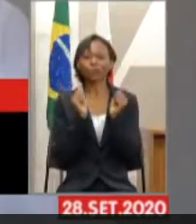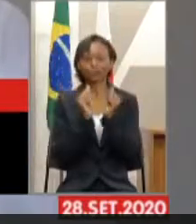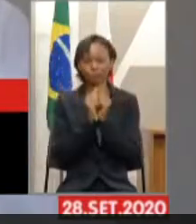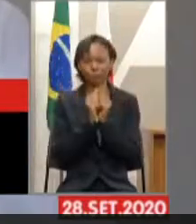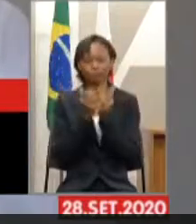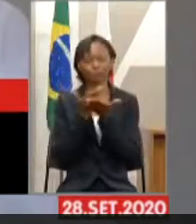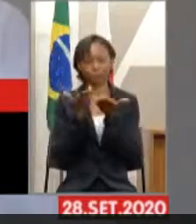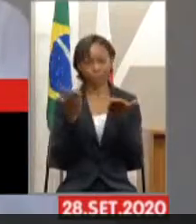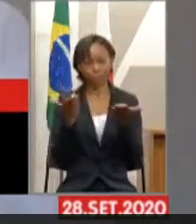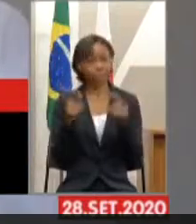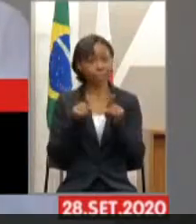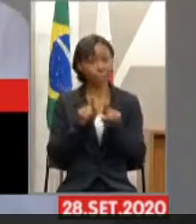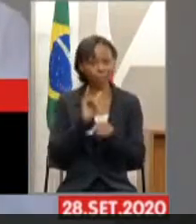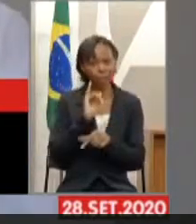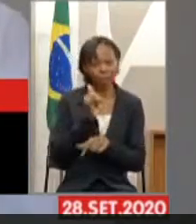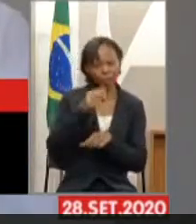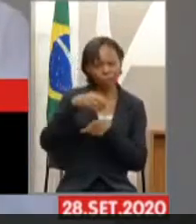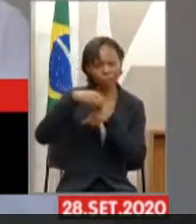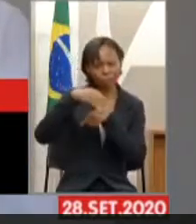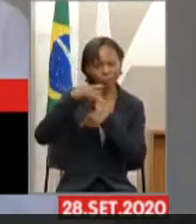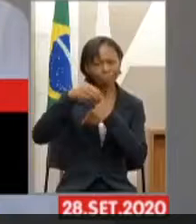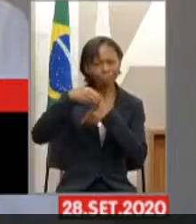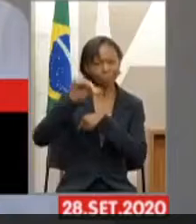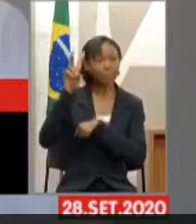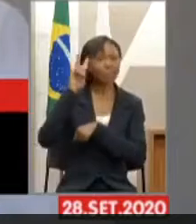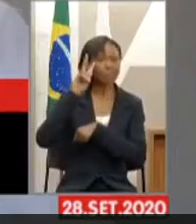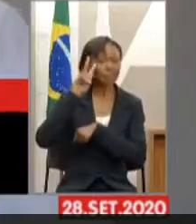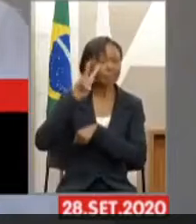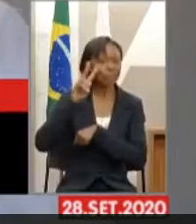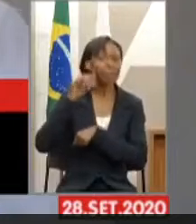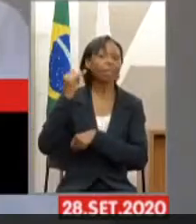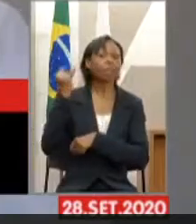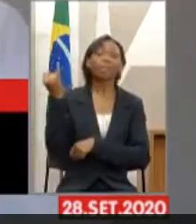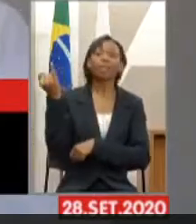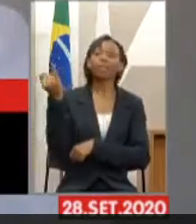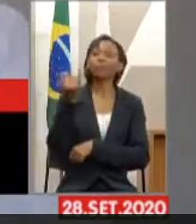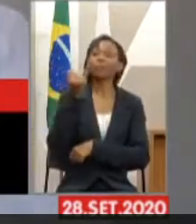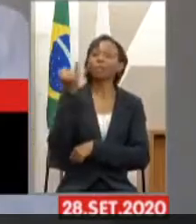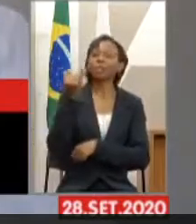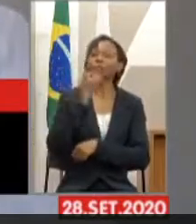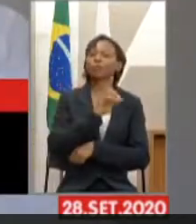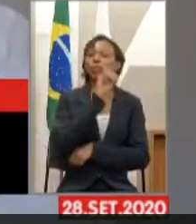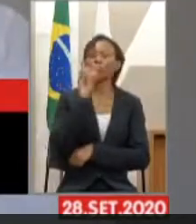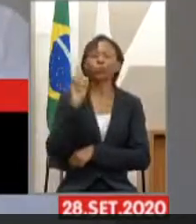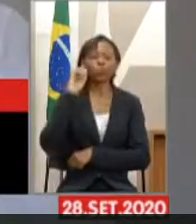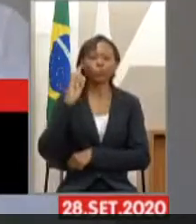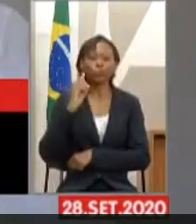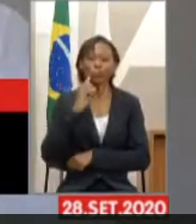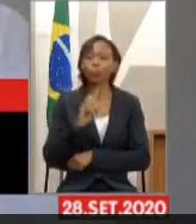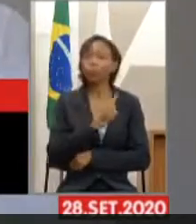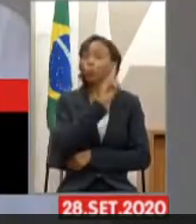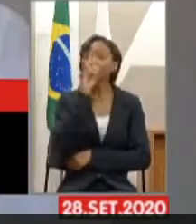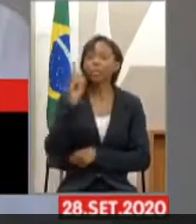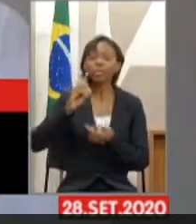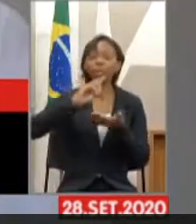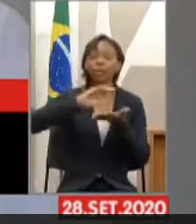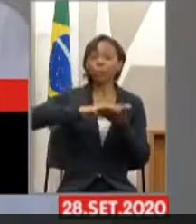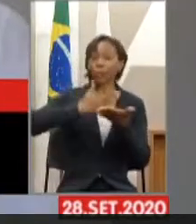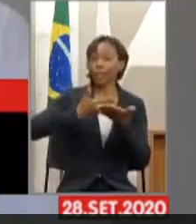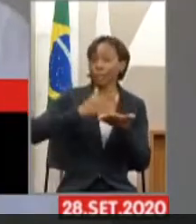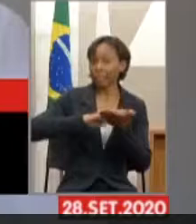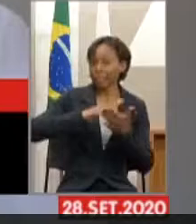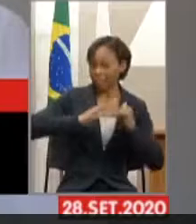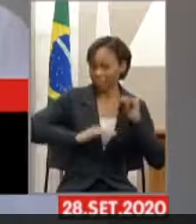lembrar a importância do dia do surdo, do dia do intérprete, do dia da língua, de